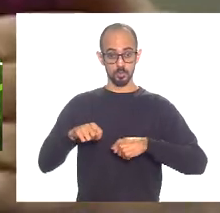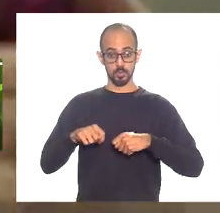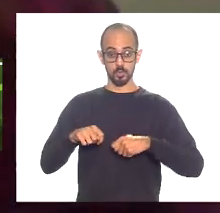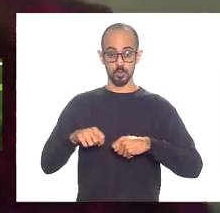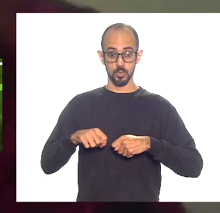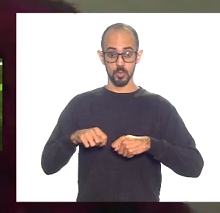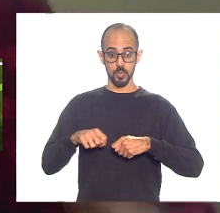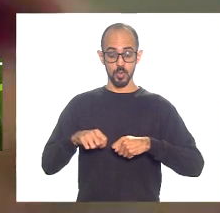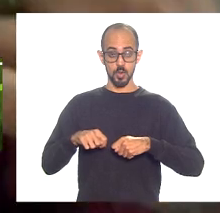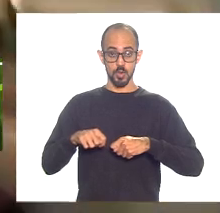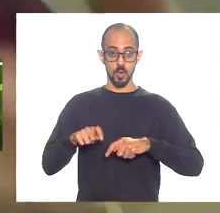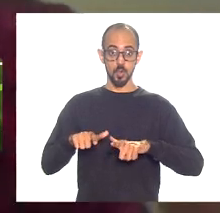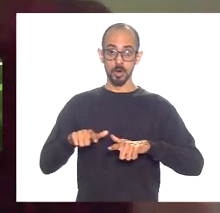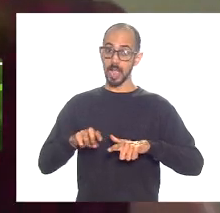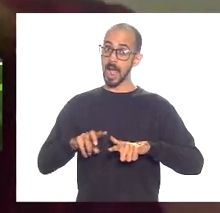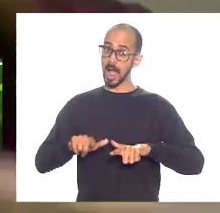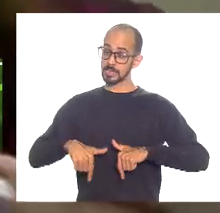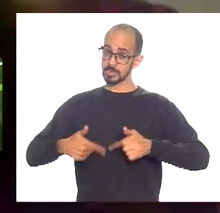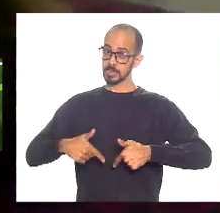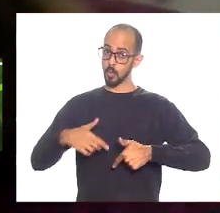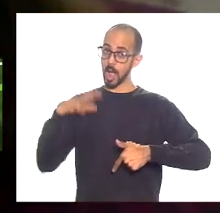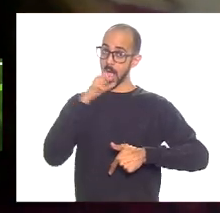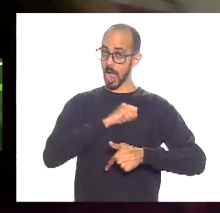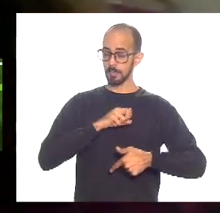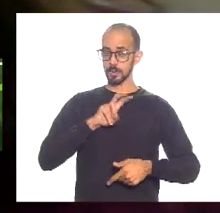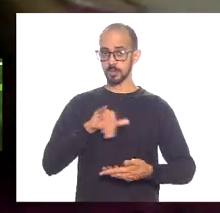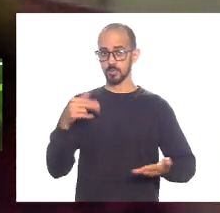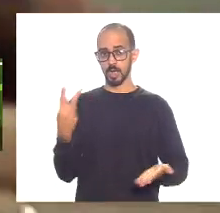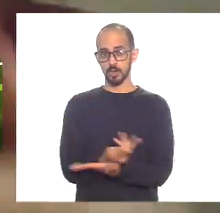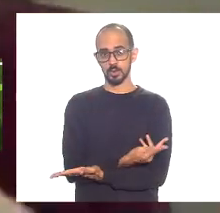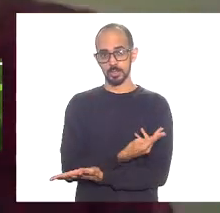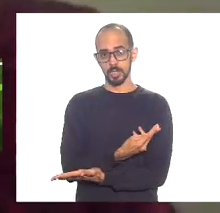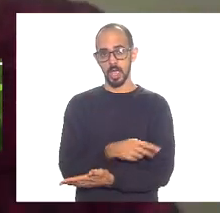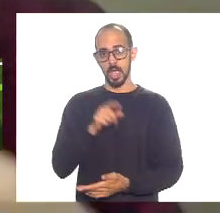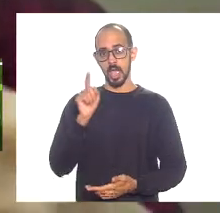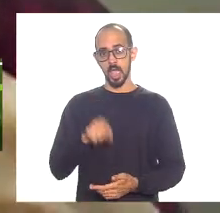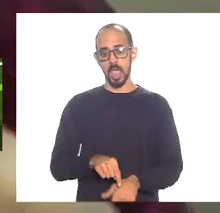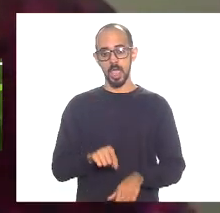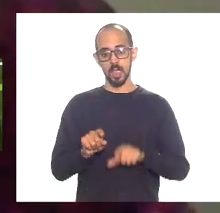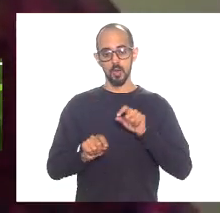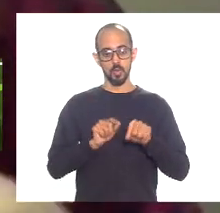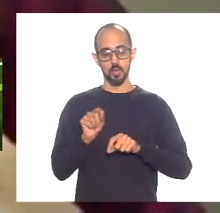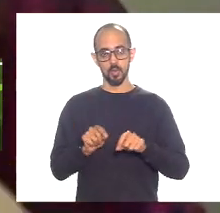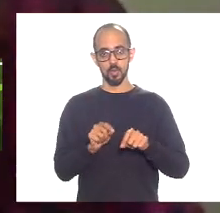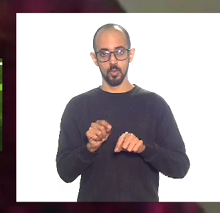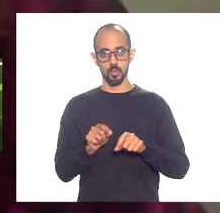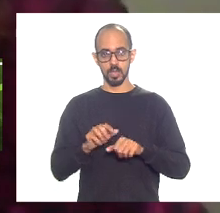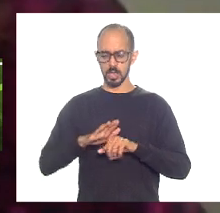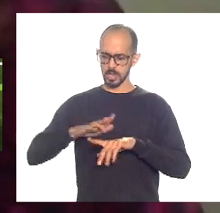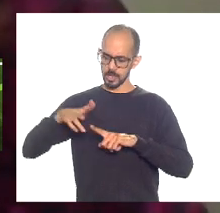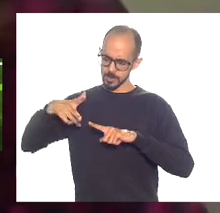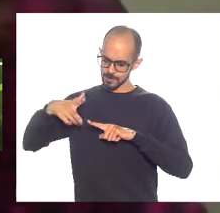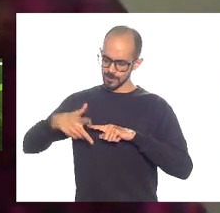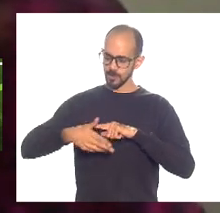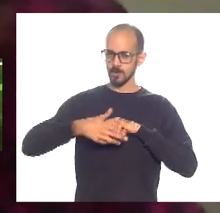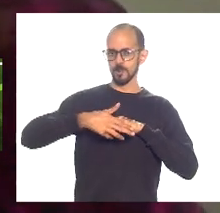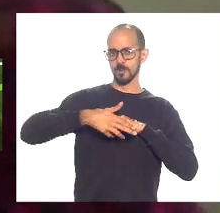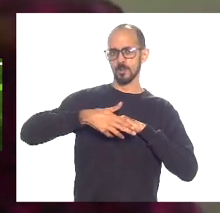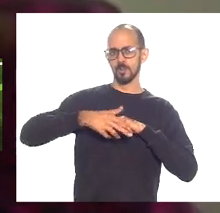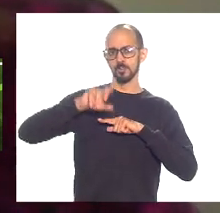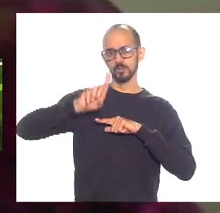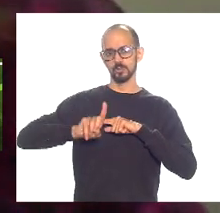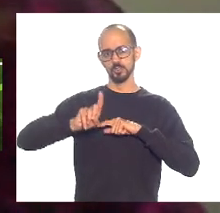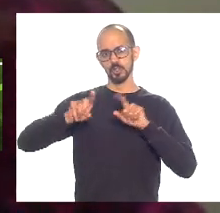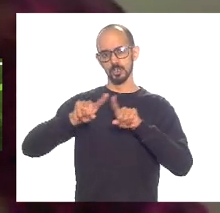solução rápida que se quer irá ser adotada é do cerceamento e da cassação de direitos dos servidores